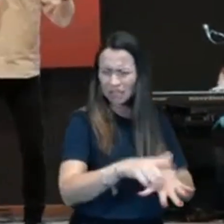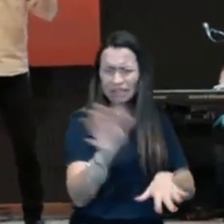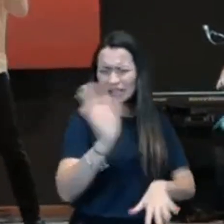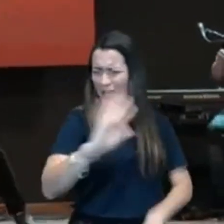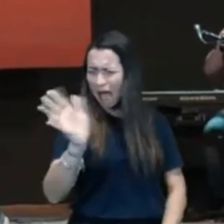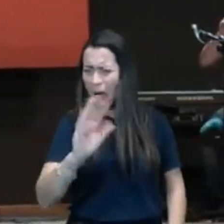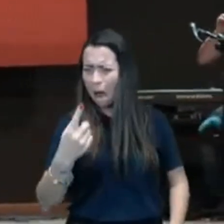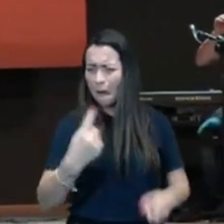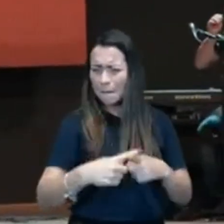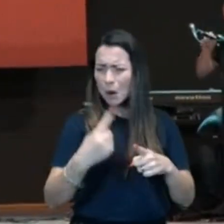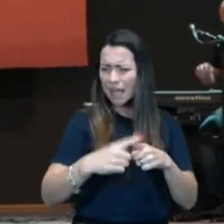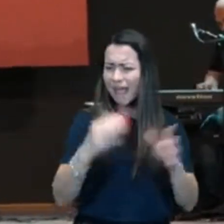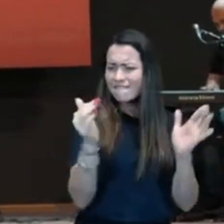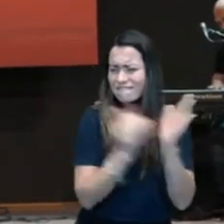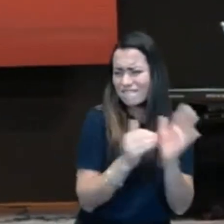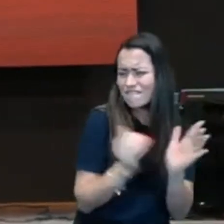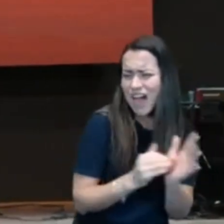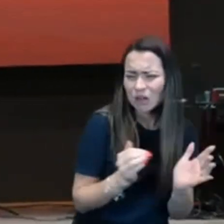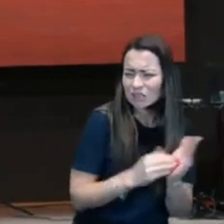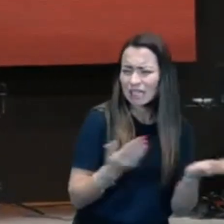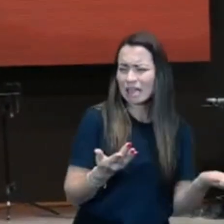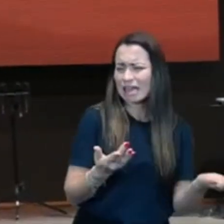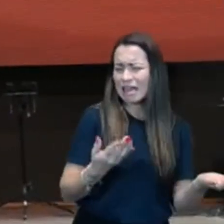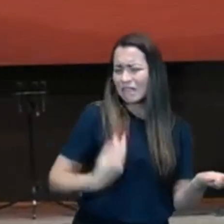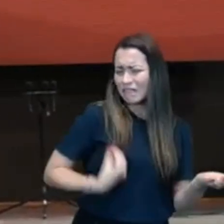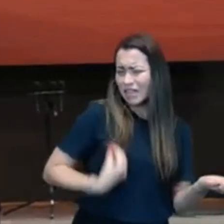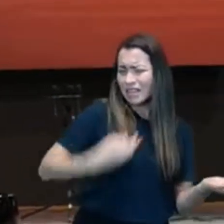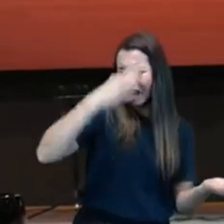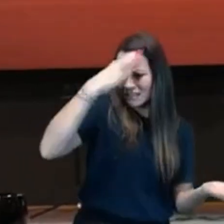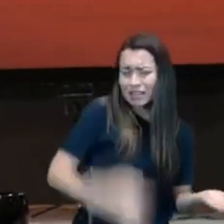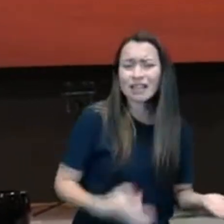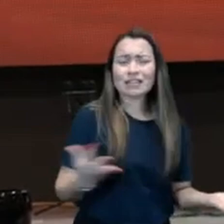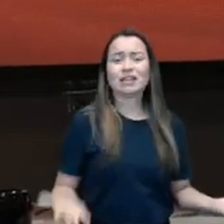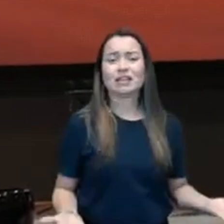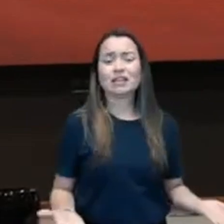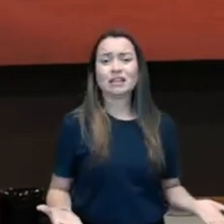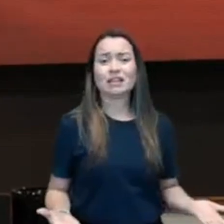Por isso, estar em Jesus, não é estar necessariamente, onde eu acho que deve estar.